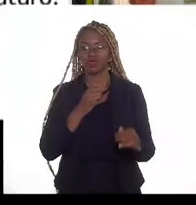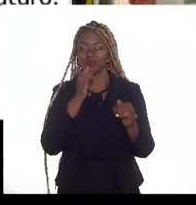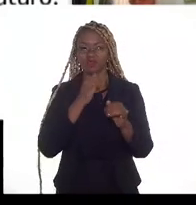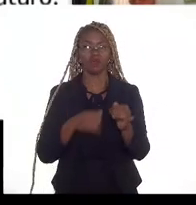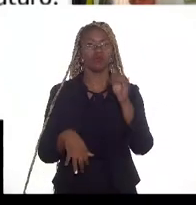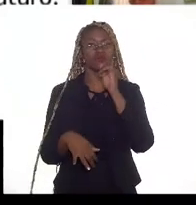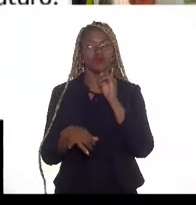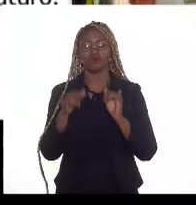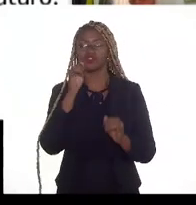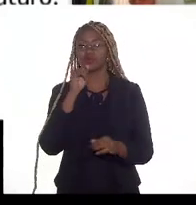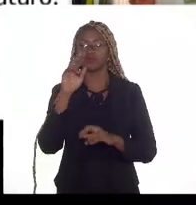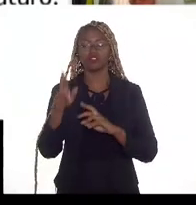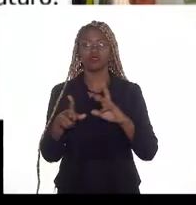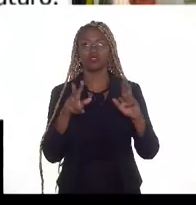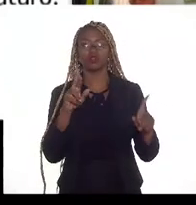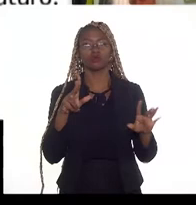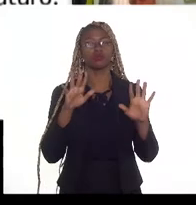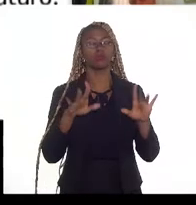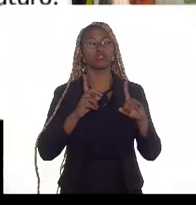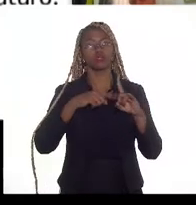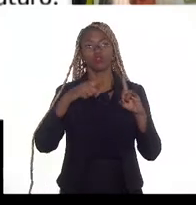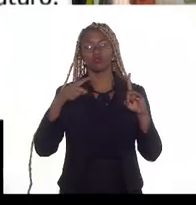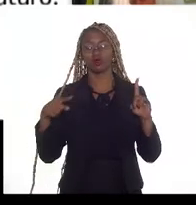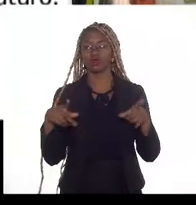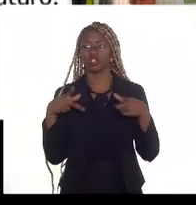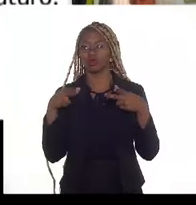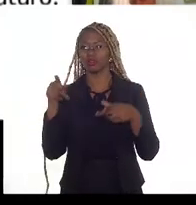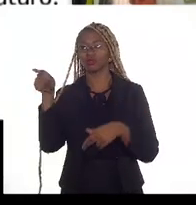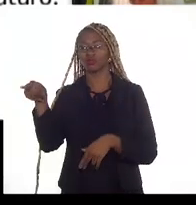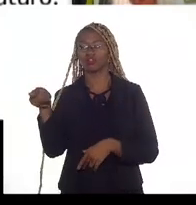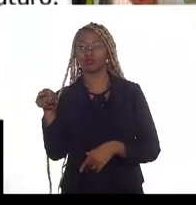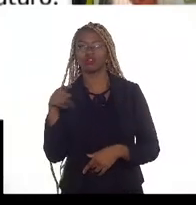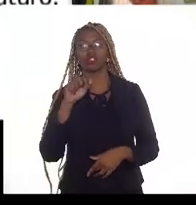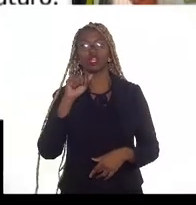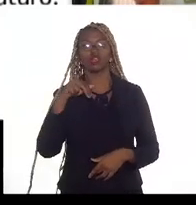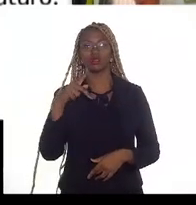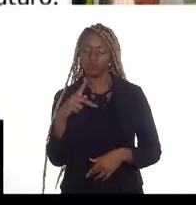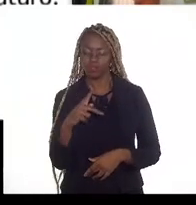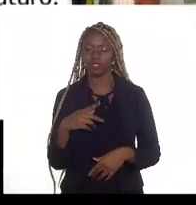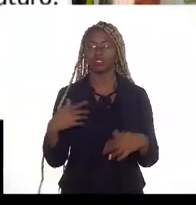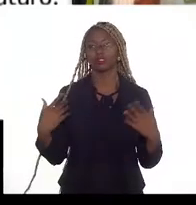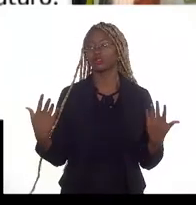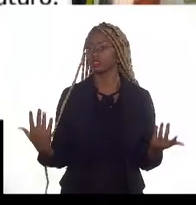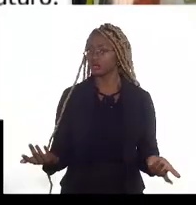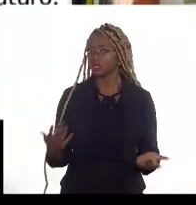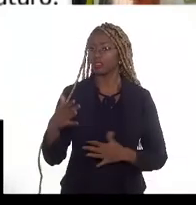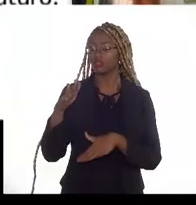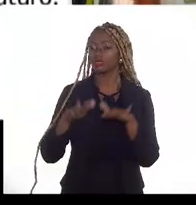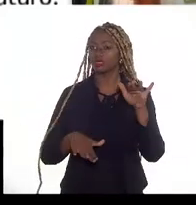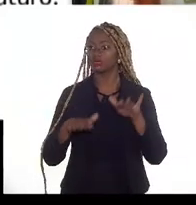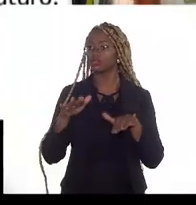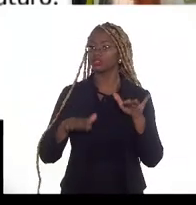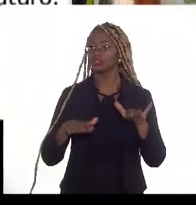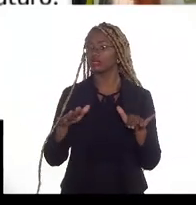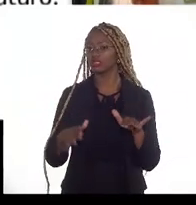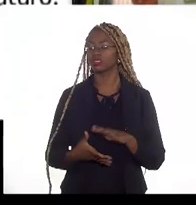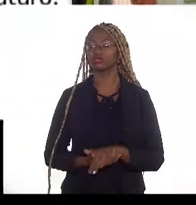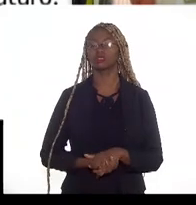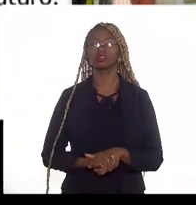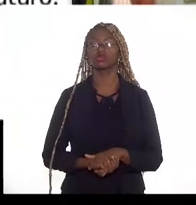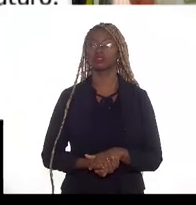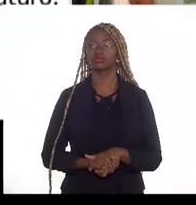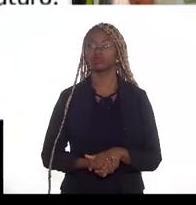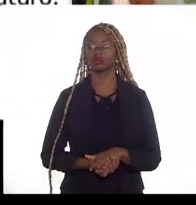variações em relação àquele exemplo do INP. Então, em alguns casos, esse limite pode